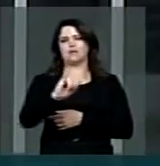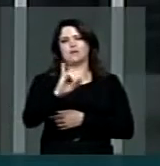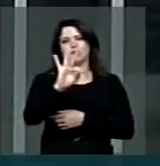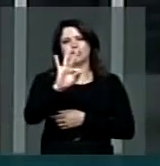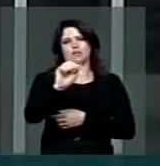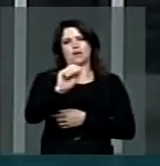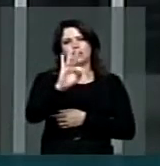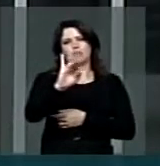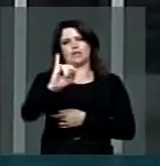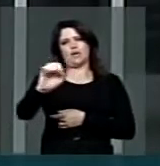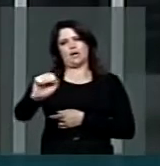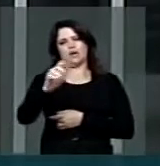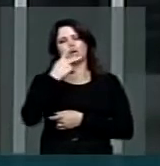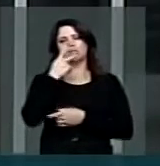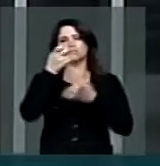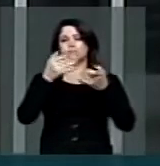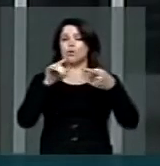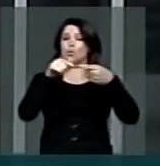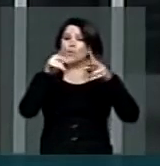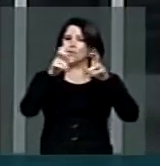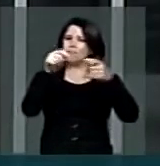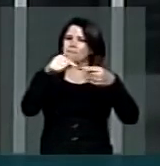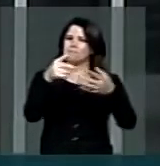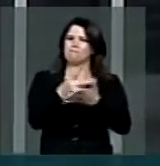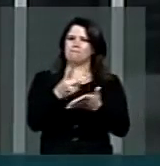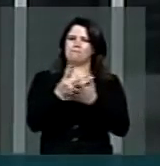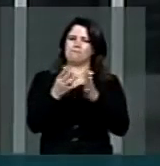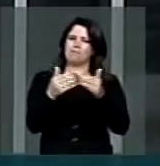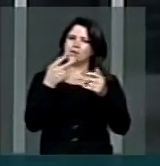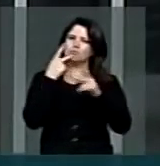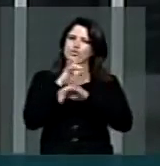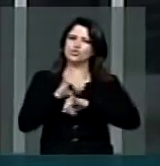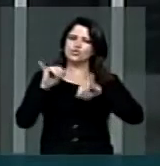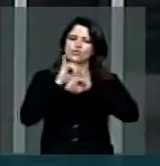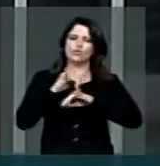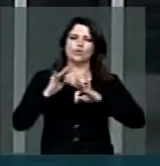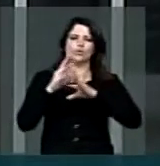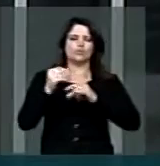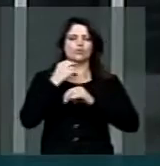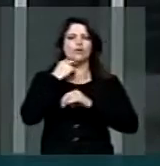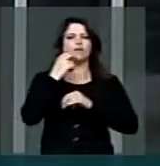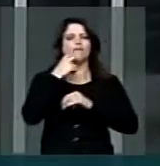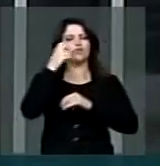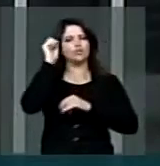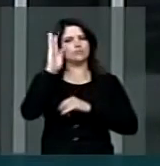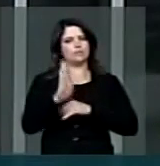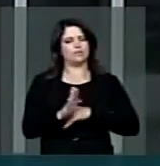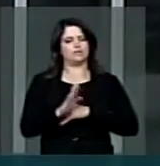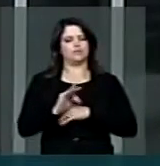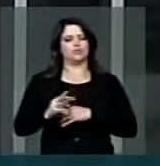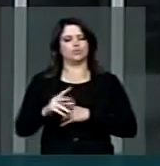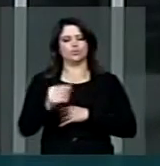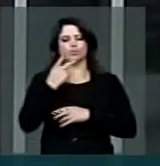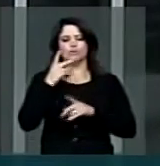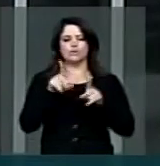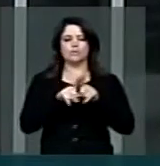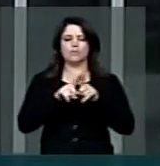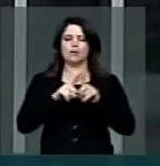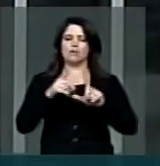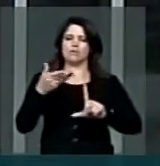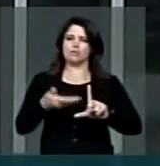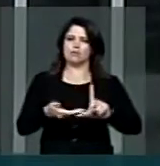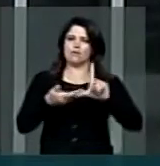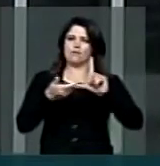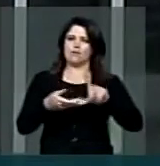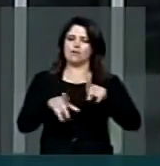trata justamente desse tema. Solicito a divulgação deste pronunciamento na Voz do Brasil, na TV Câmara